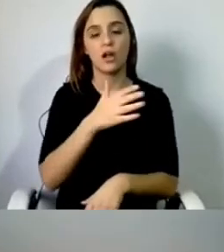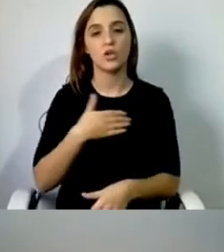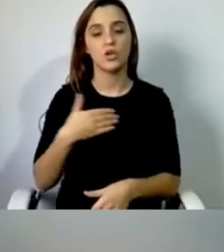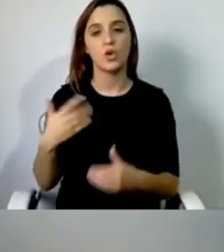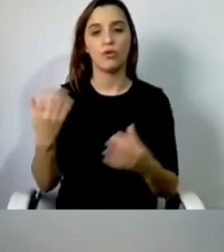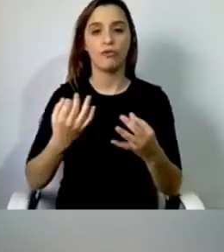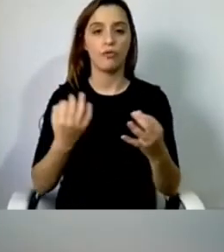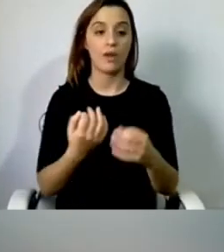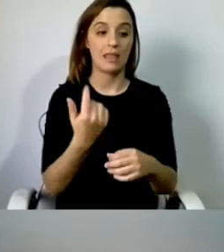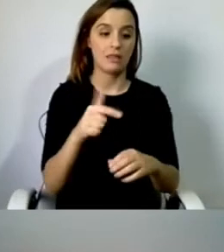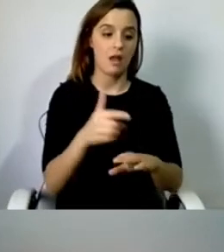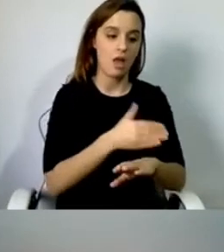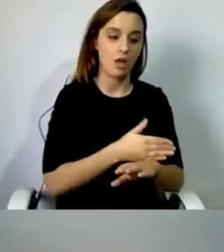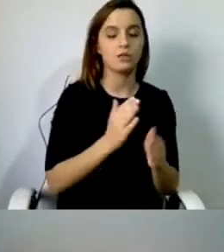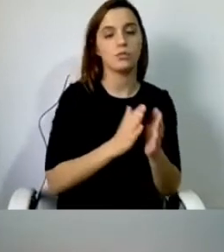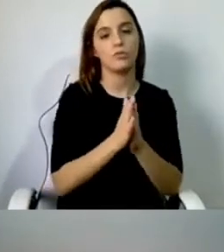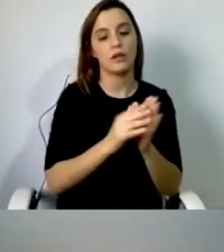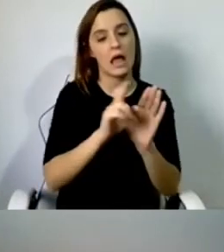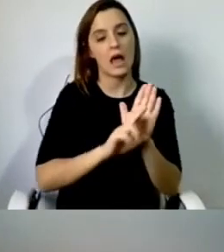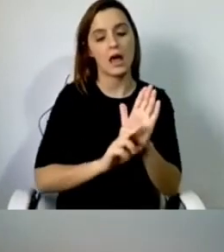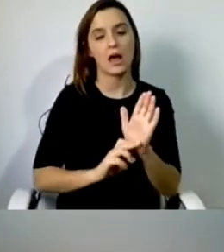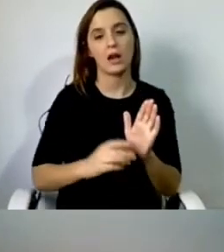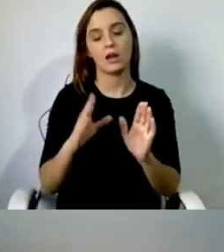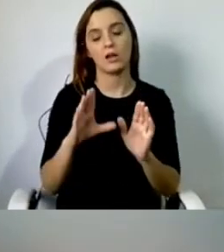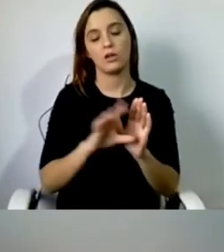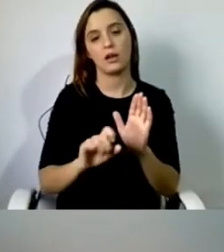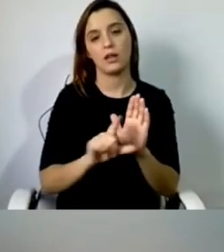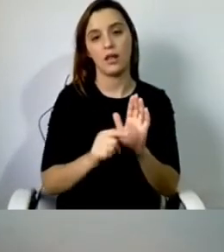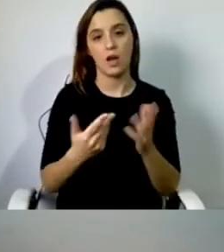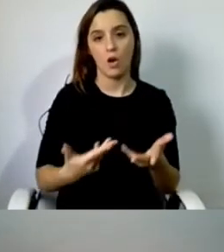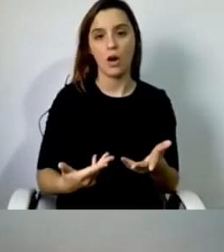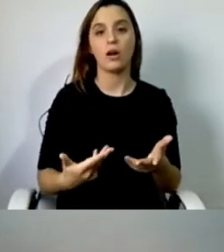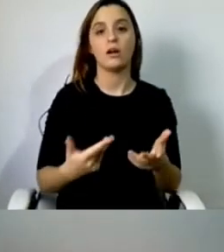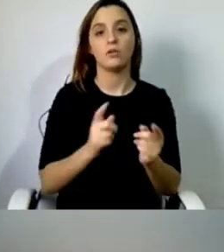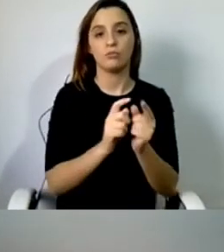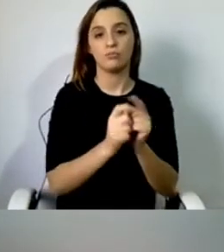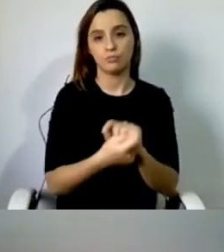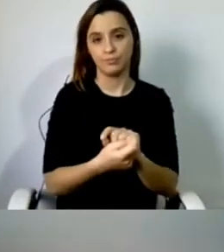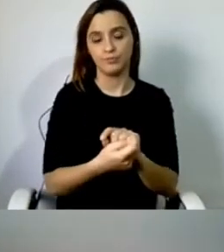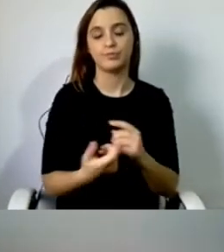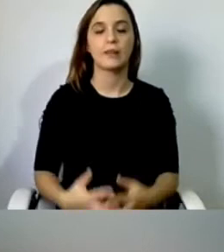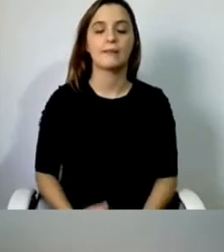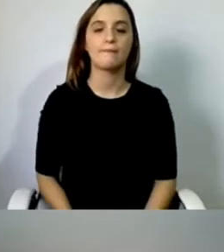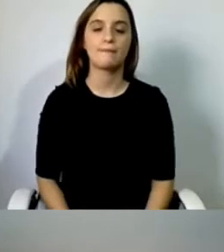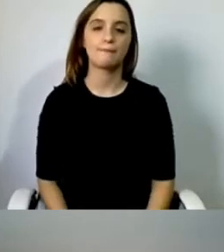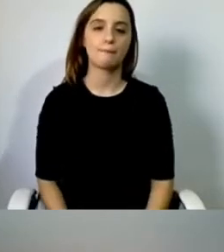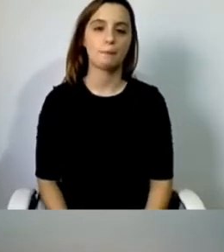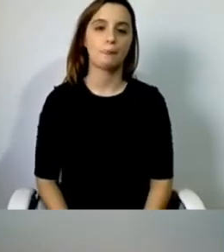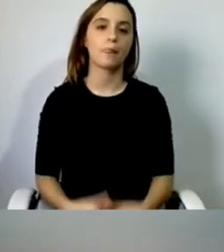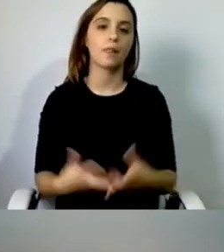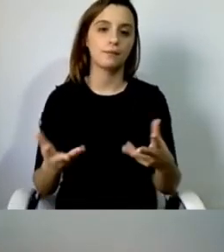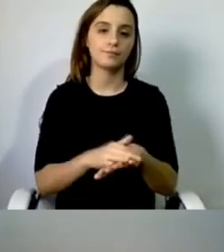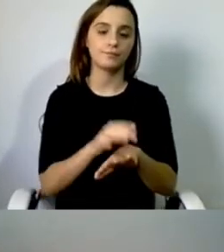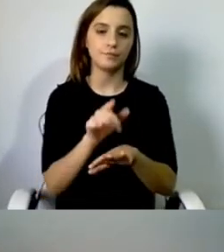àquilo que as regras do decreto de lei atual exigem. Portanto, é nesse sentido que a nossa